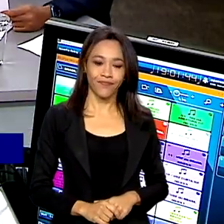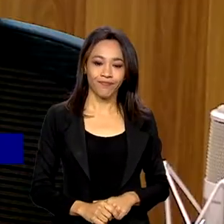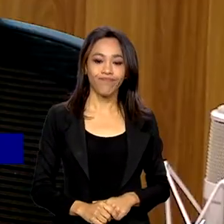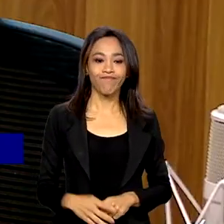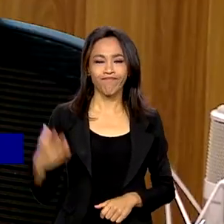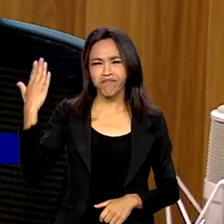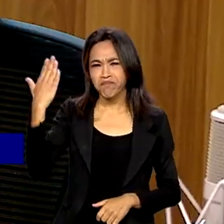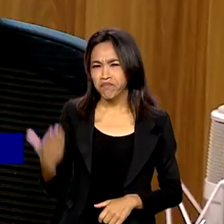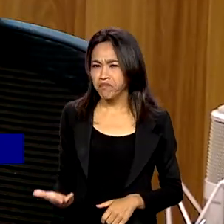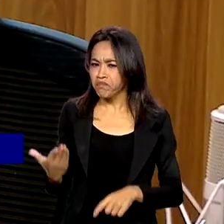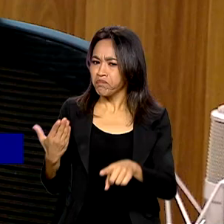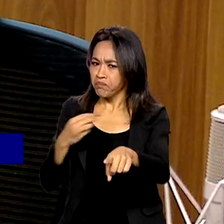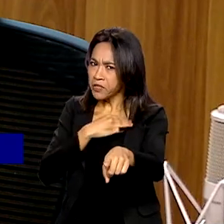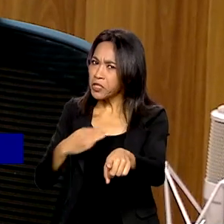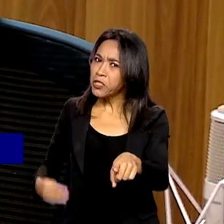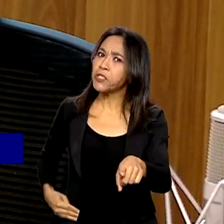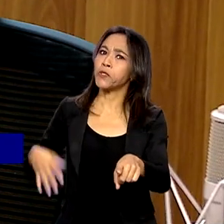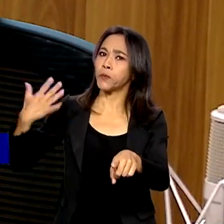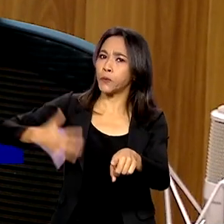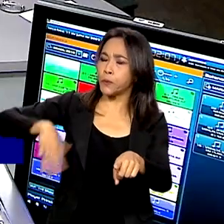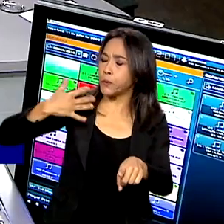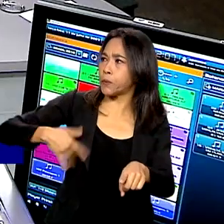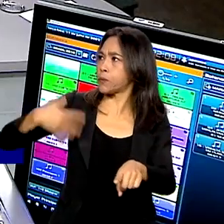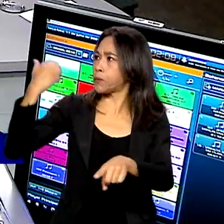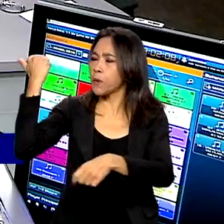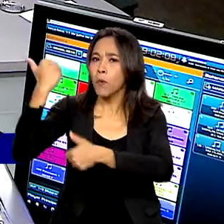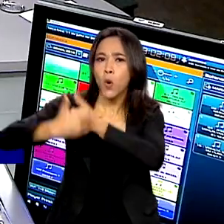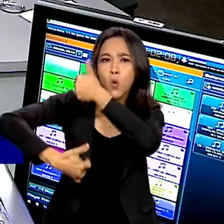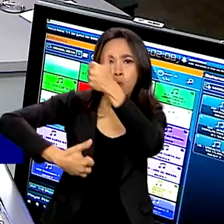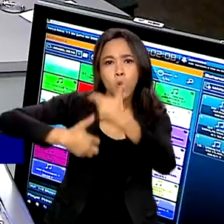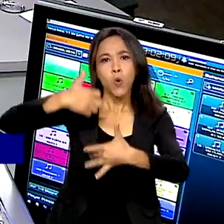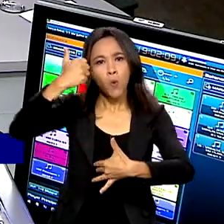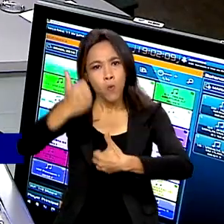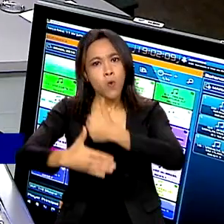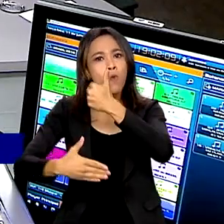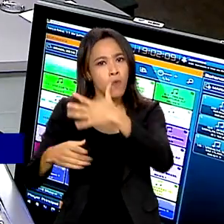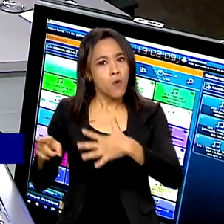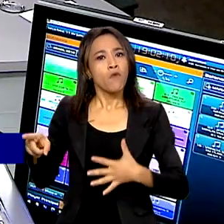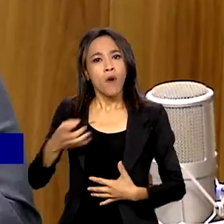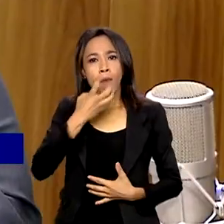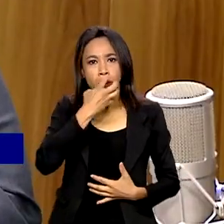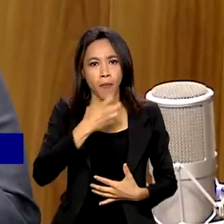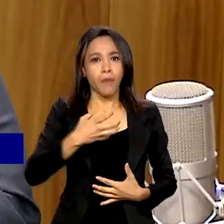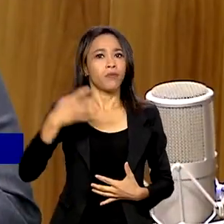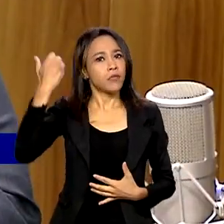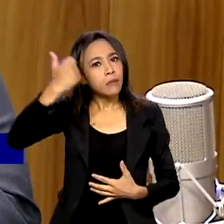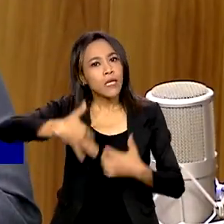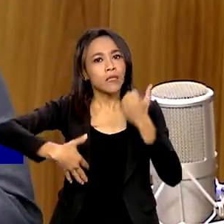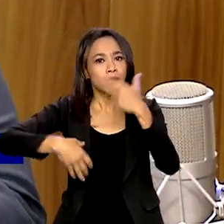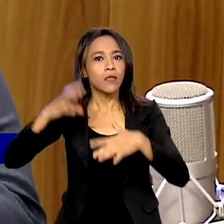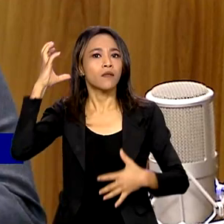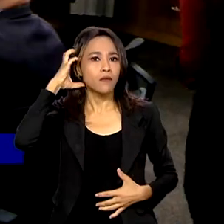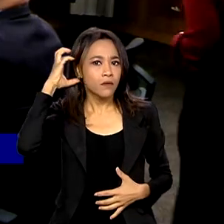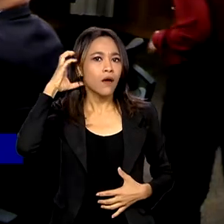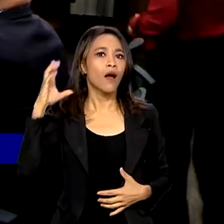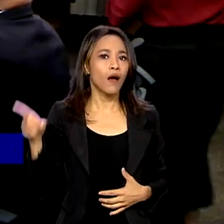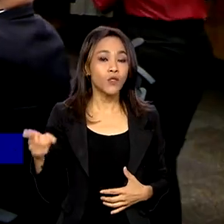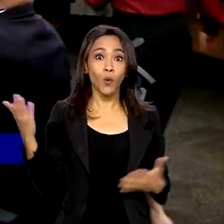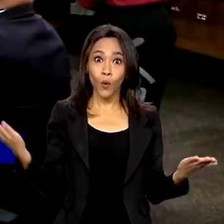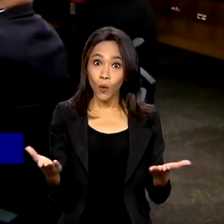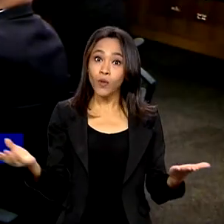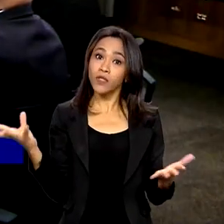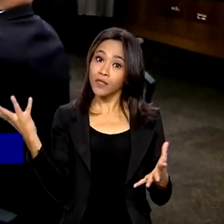Ministros que agora são fonte de informação também foram ouvintes do programa. Hoje são parte da história